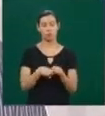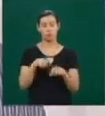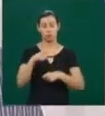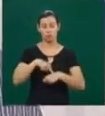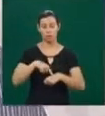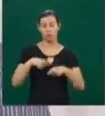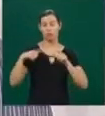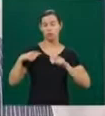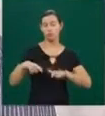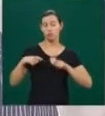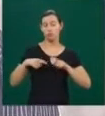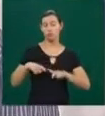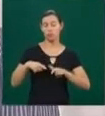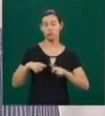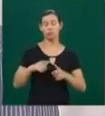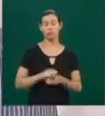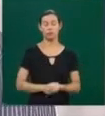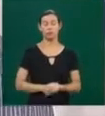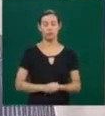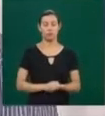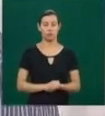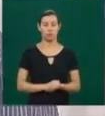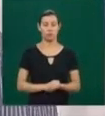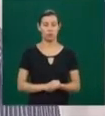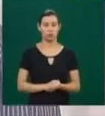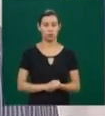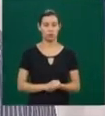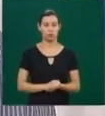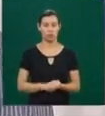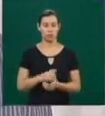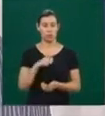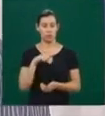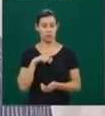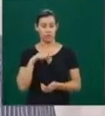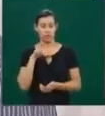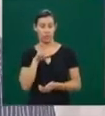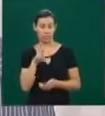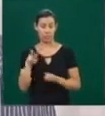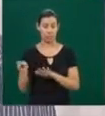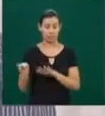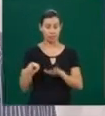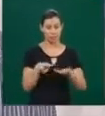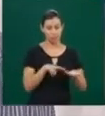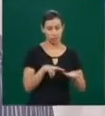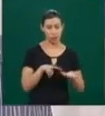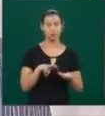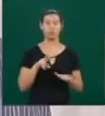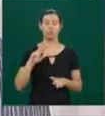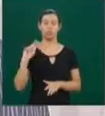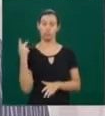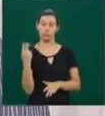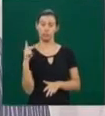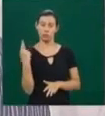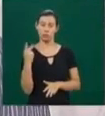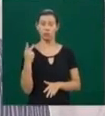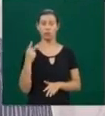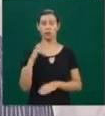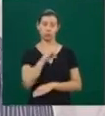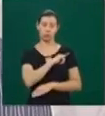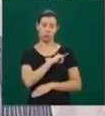do evento. Bom, então acontece a quinta semana de História do Pontal, juntamente com o quarto Encontro de Ensino de História,